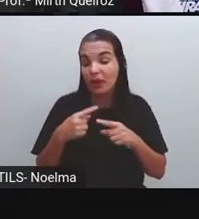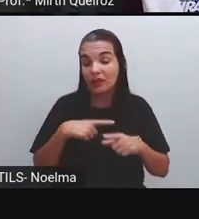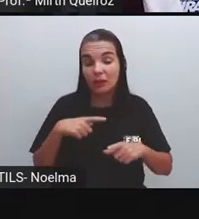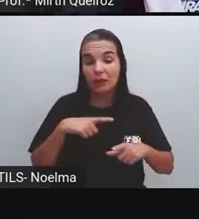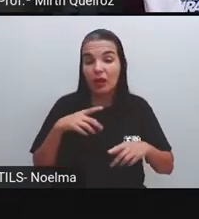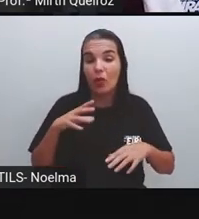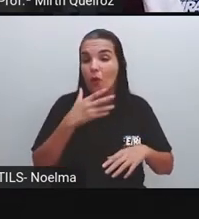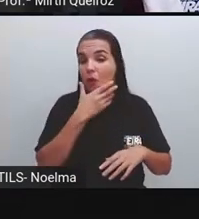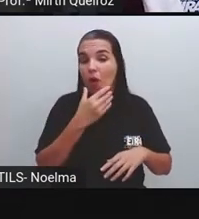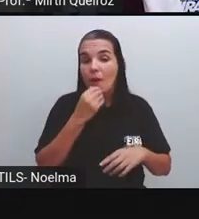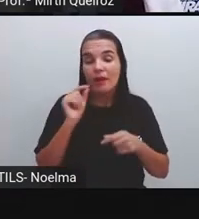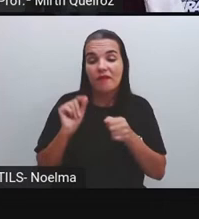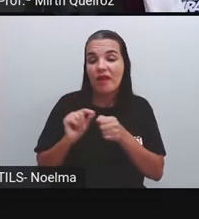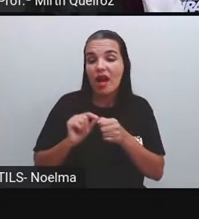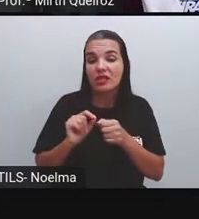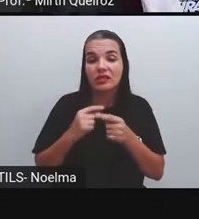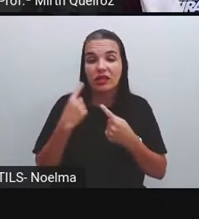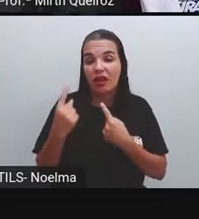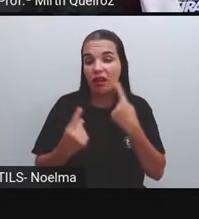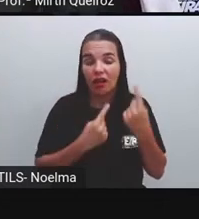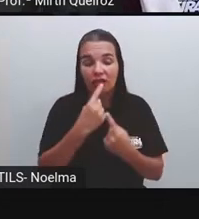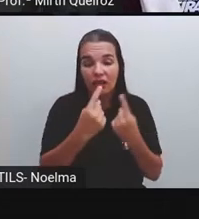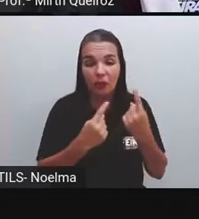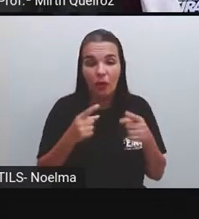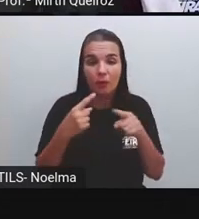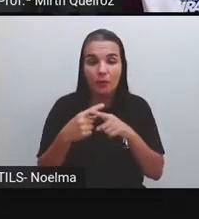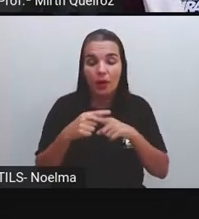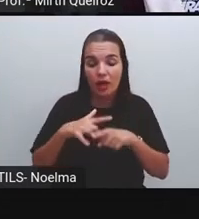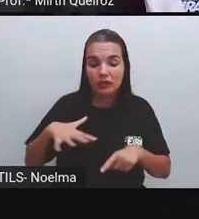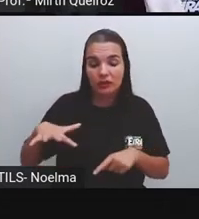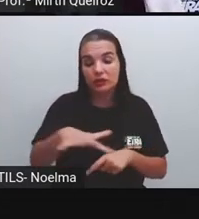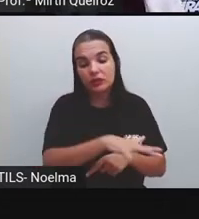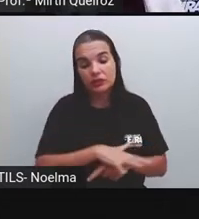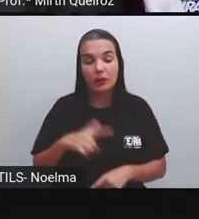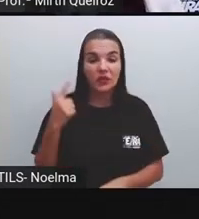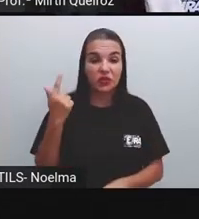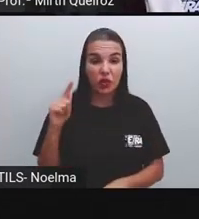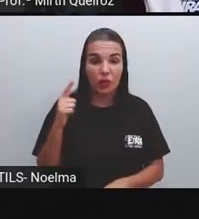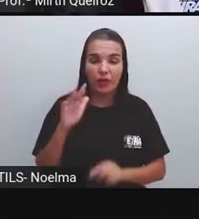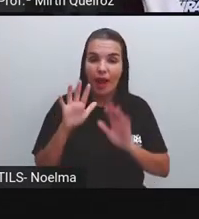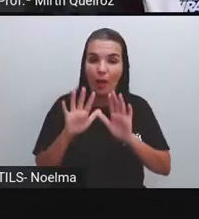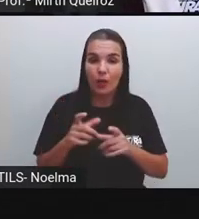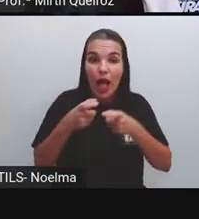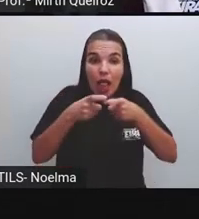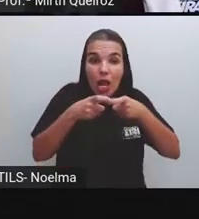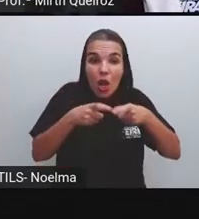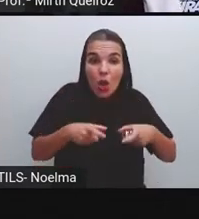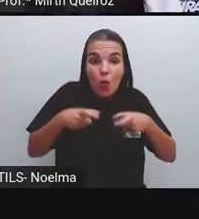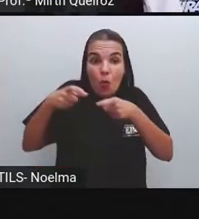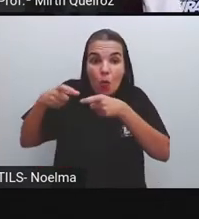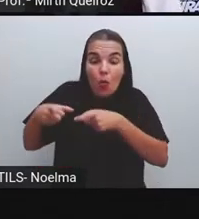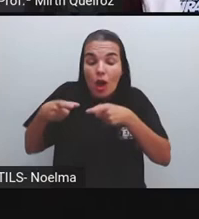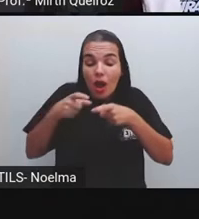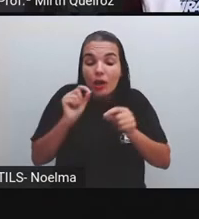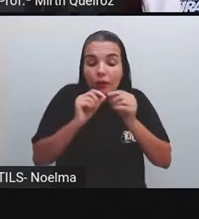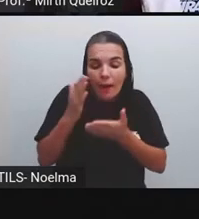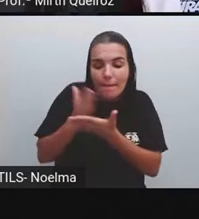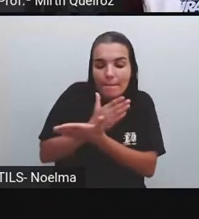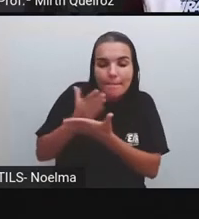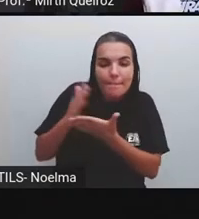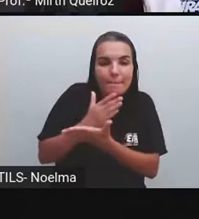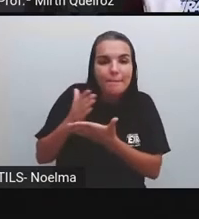do próprio homem ali dentro de um espaço. Vai ser chamado de espaço geográfico. Já lugar é uma parte do espaço